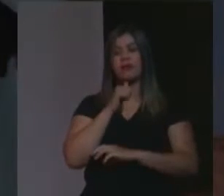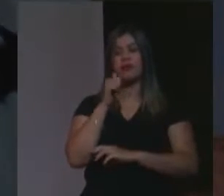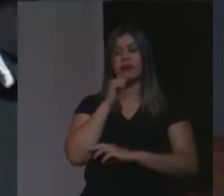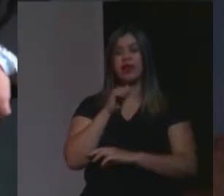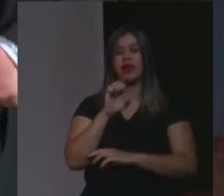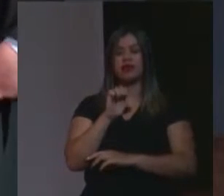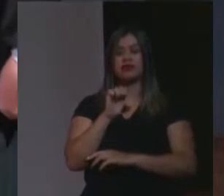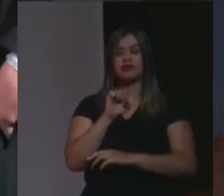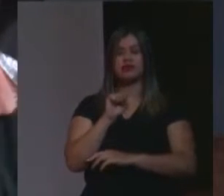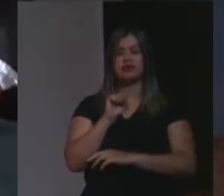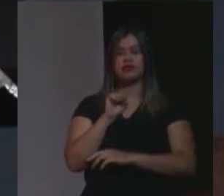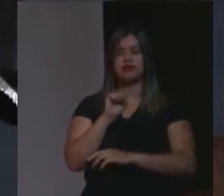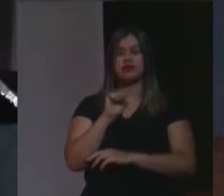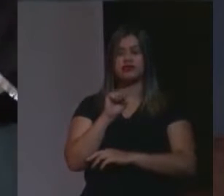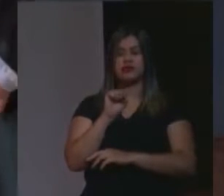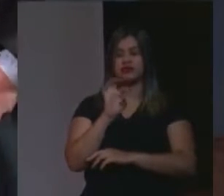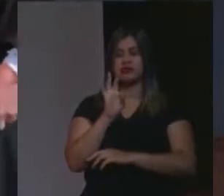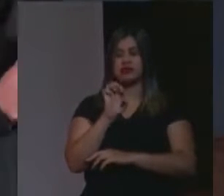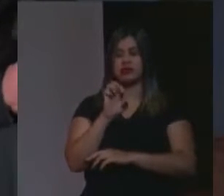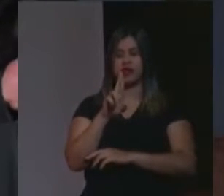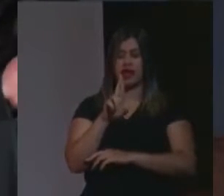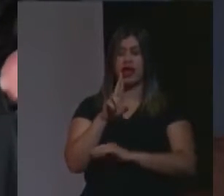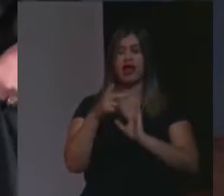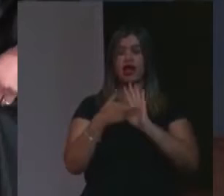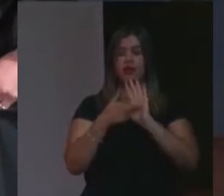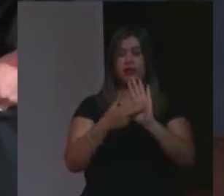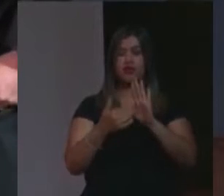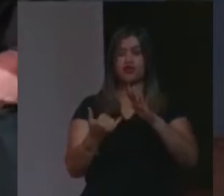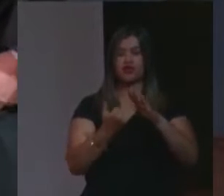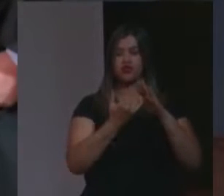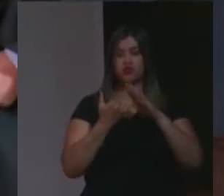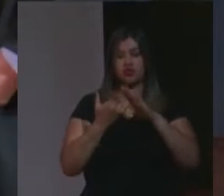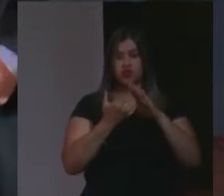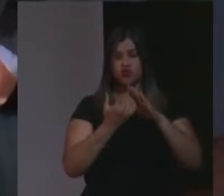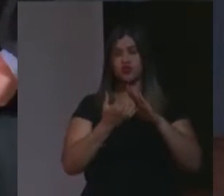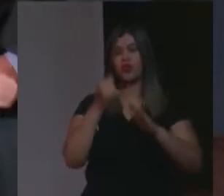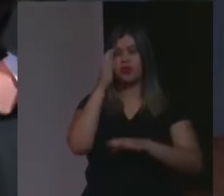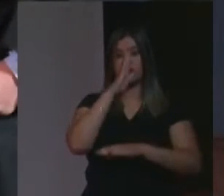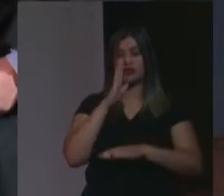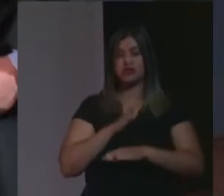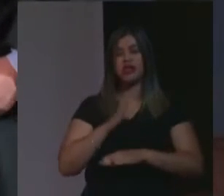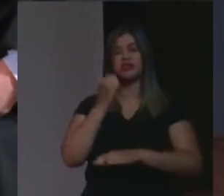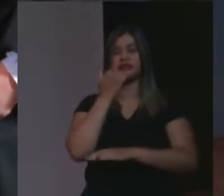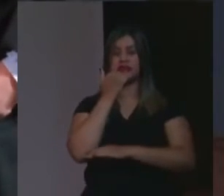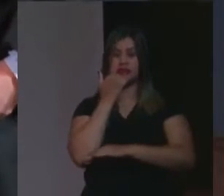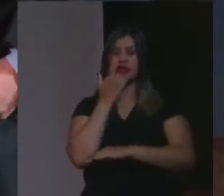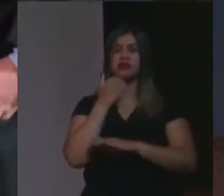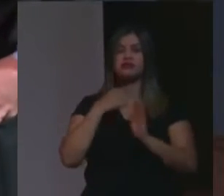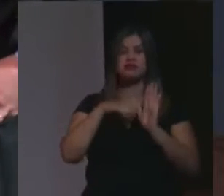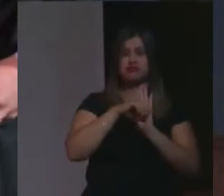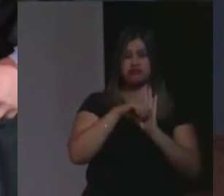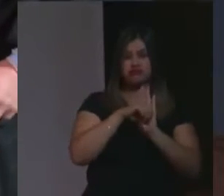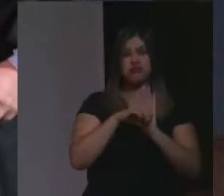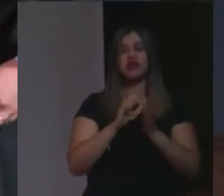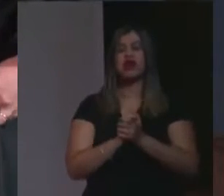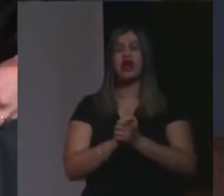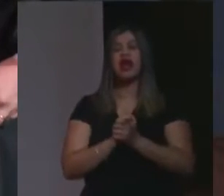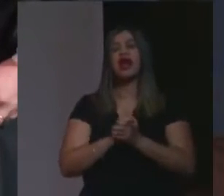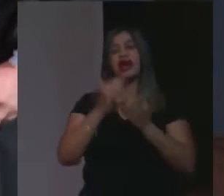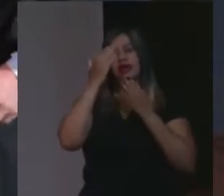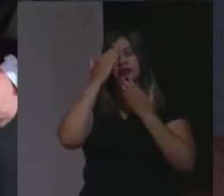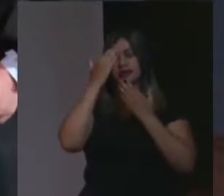que representa hoje aqui o Instituto Brasileiro de Ciências Criminais. E quero, por fim, agradecer o Ney